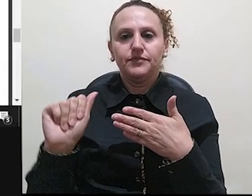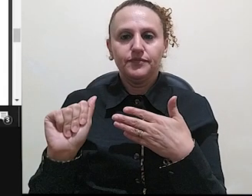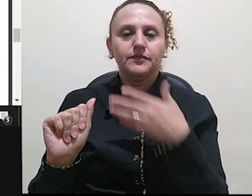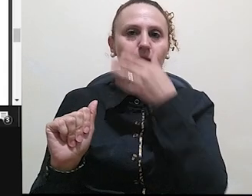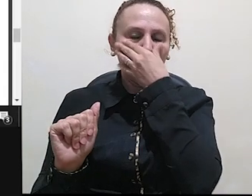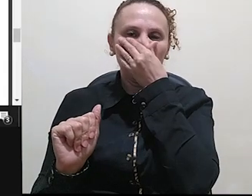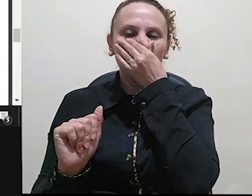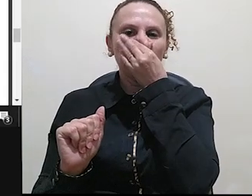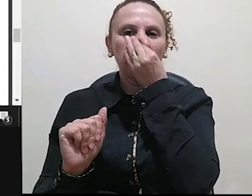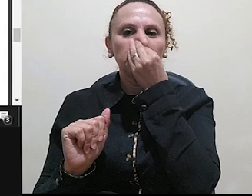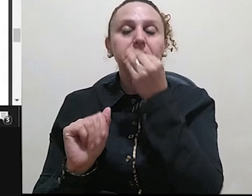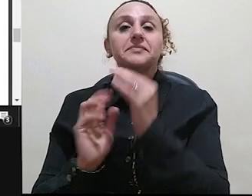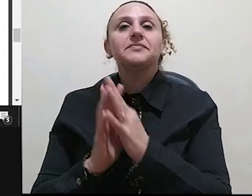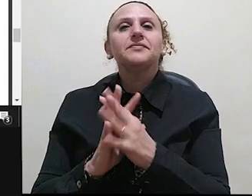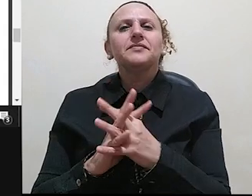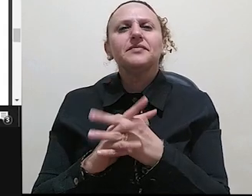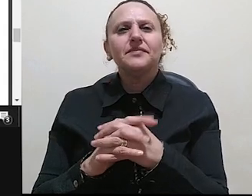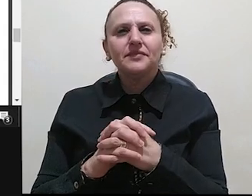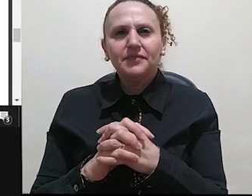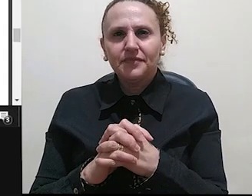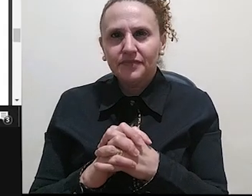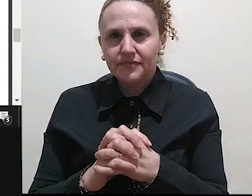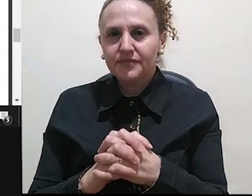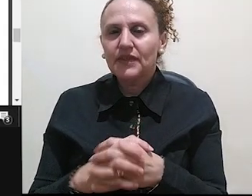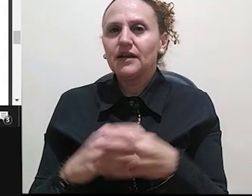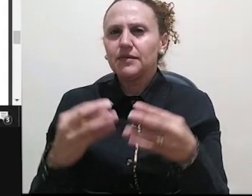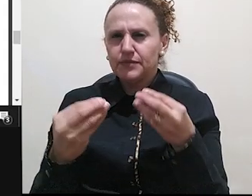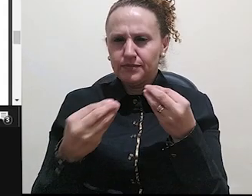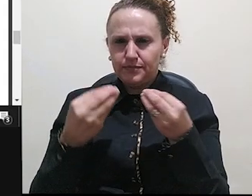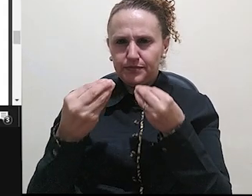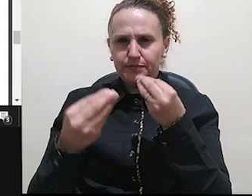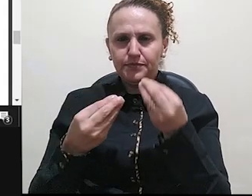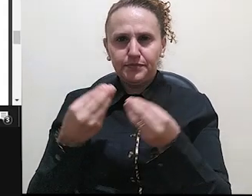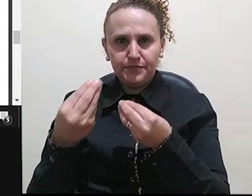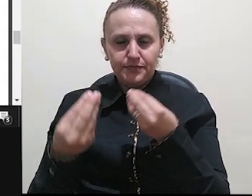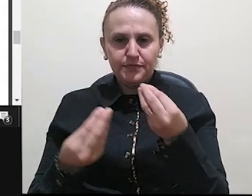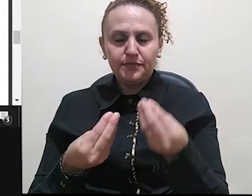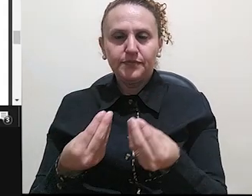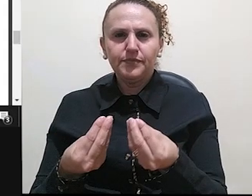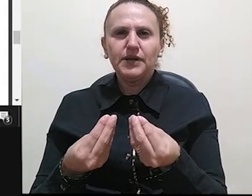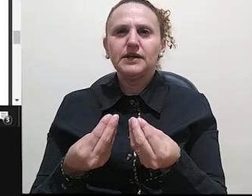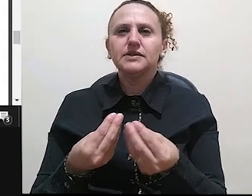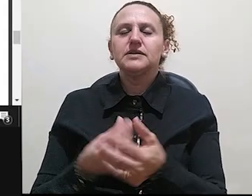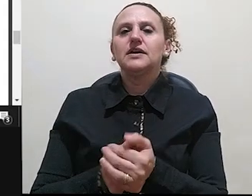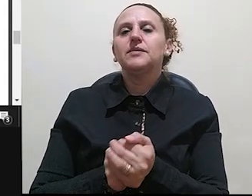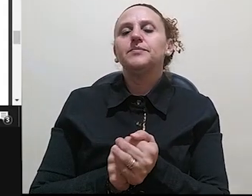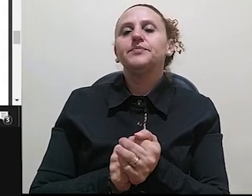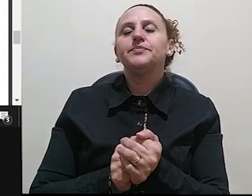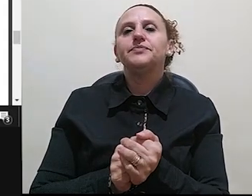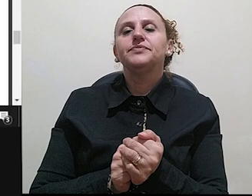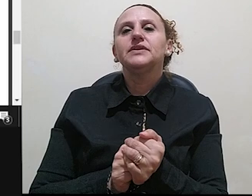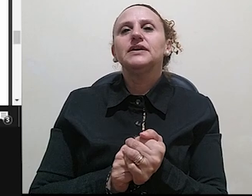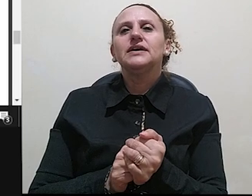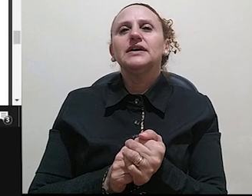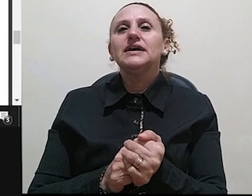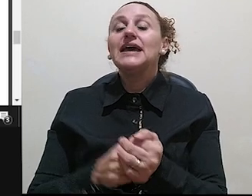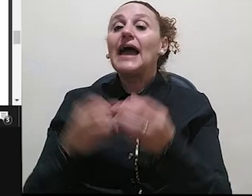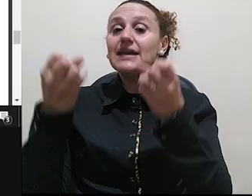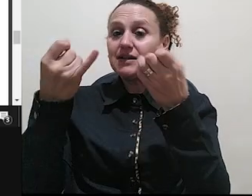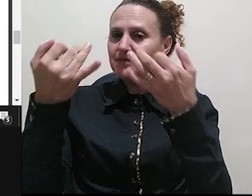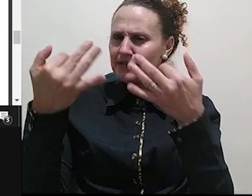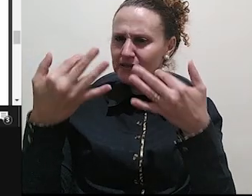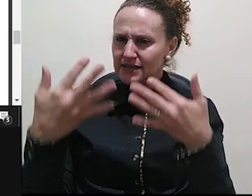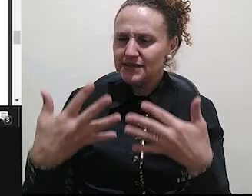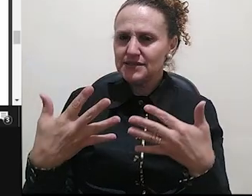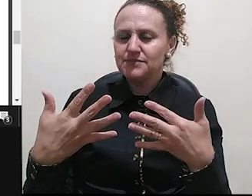tradução possível, já que o termo e sua tradução podem ter significados distintos de acordo com o contexto teórico. Como é o caso de